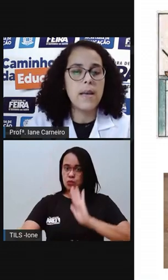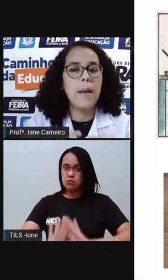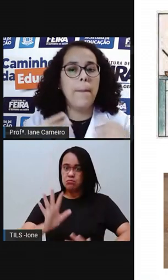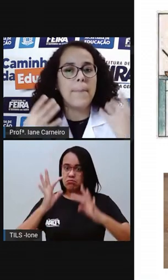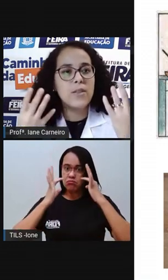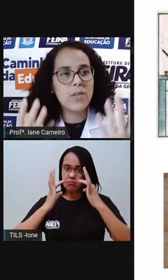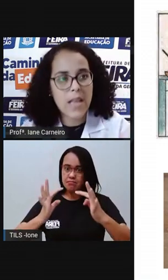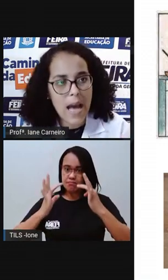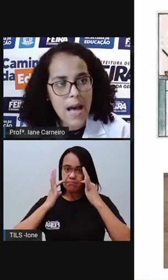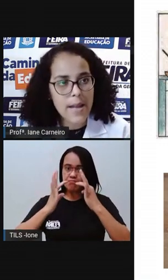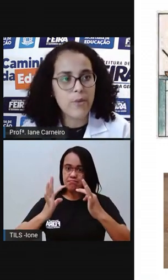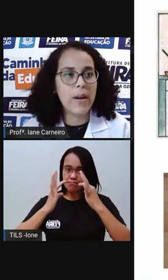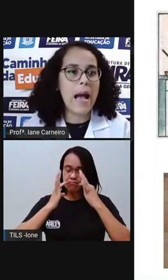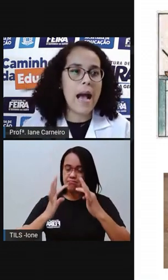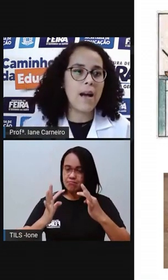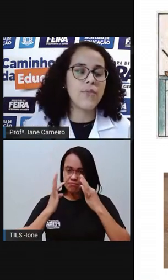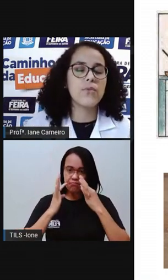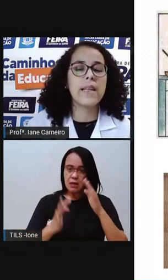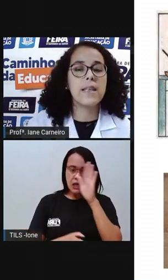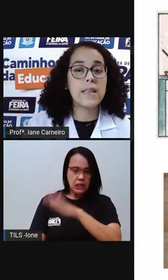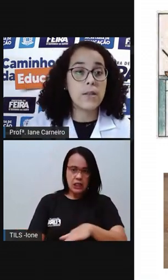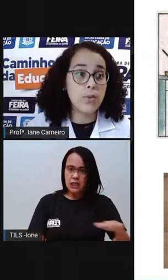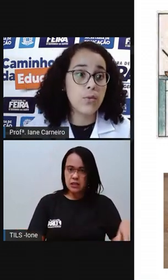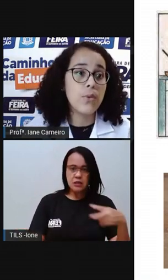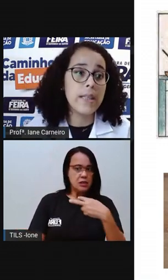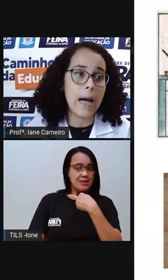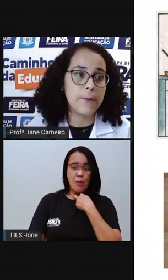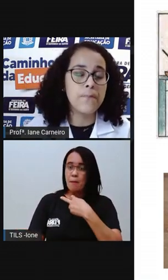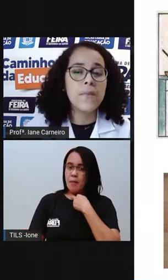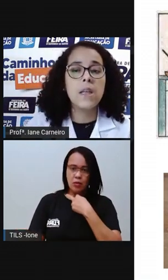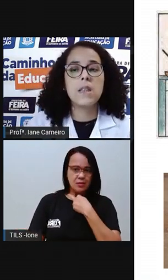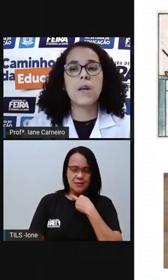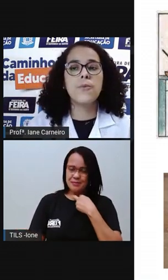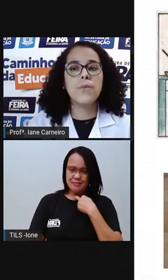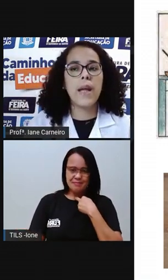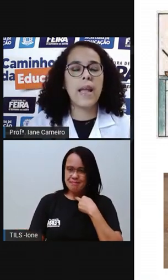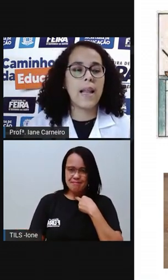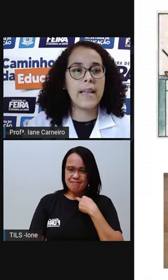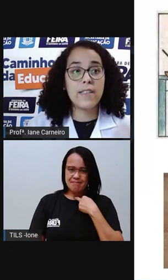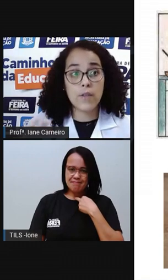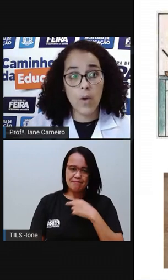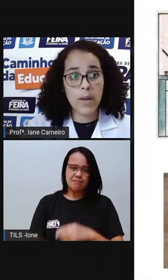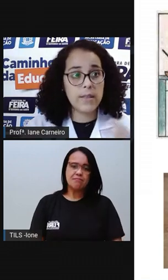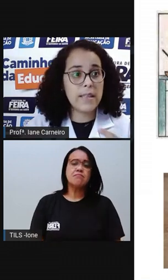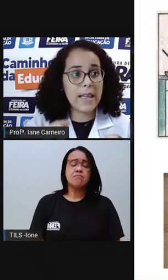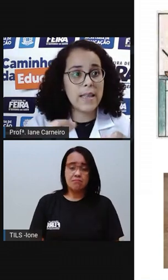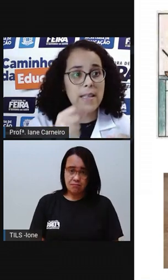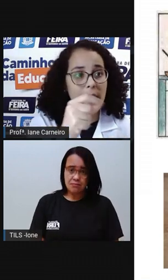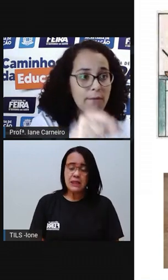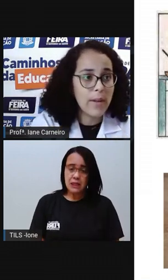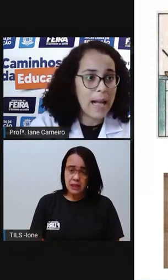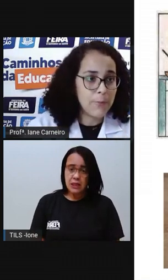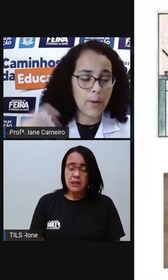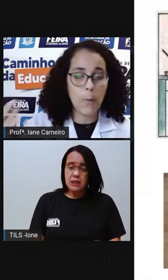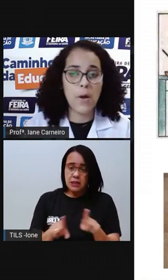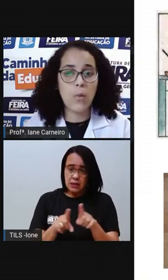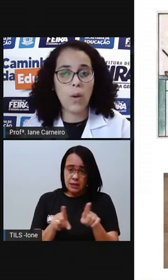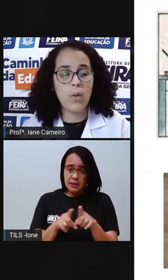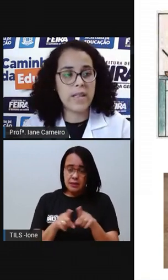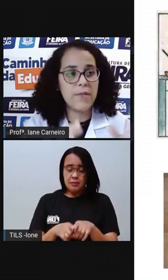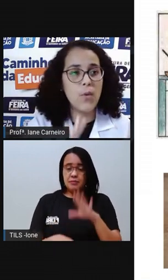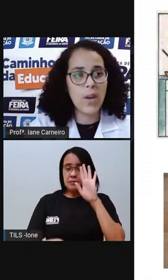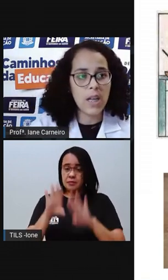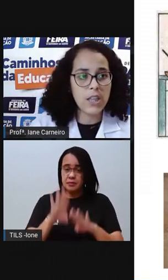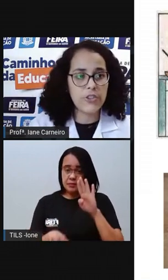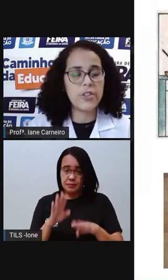vocês manusearem um garfo, né? Tem que ter todo o cuidado. Então, na escola, às vezes, a criança leva um garfo pra comer